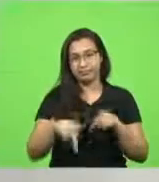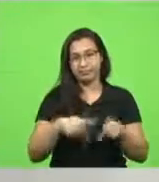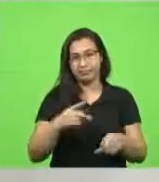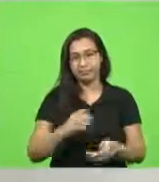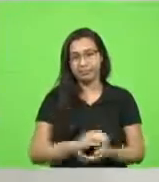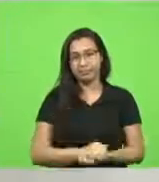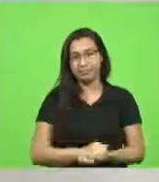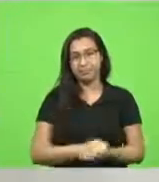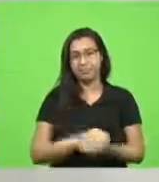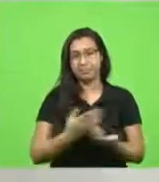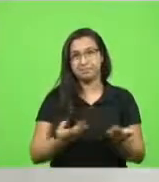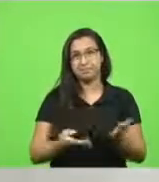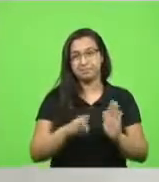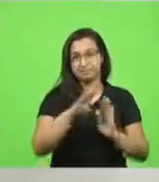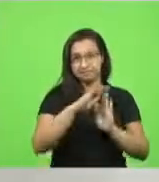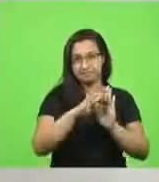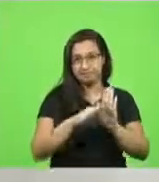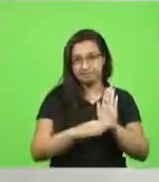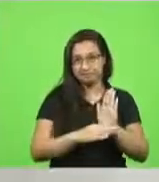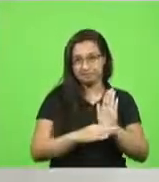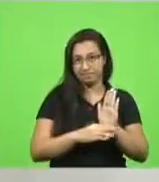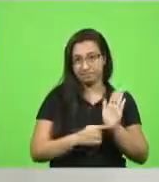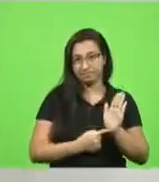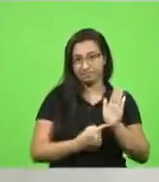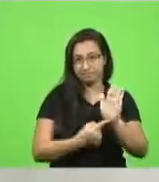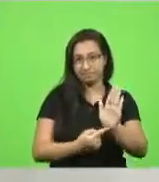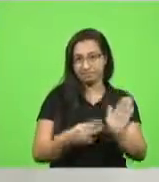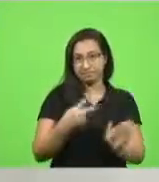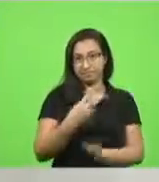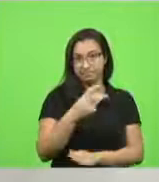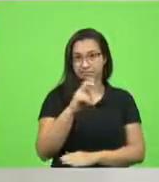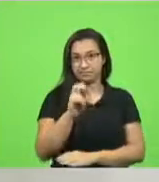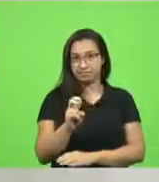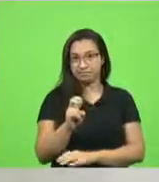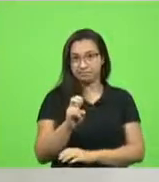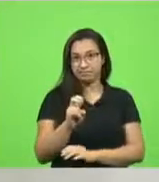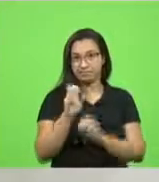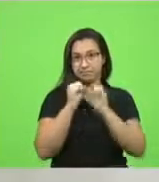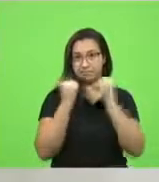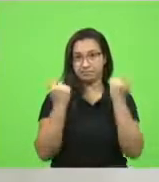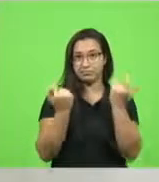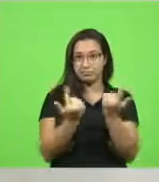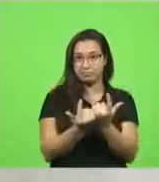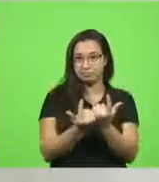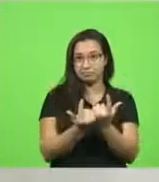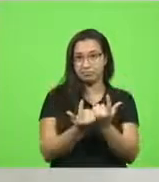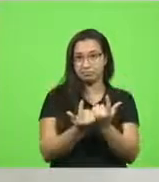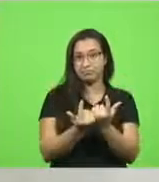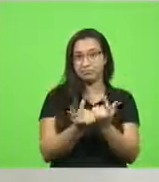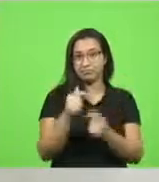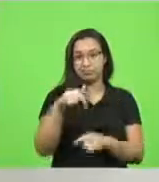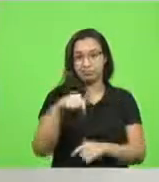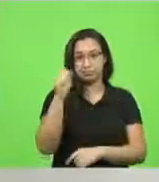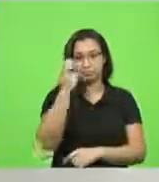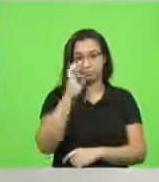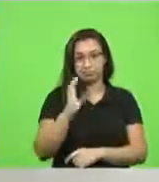que foi apresentada e assinada por 25 assembleias legislativas deste país,